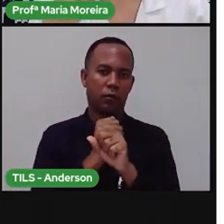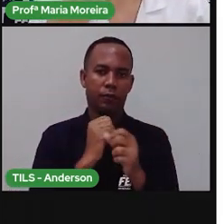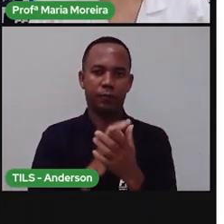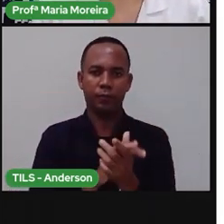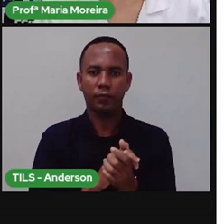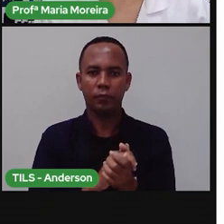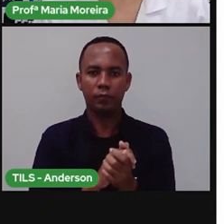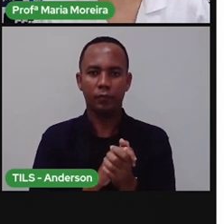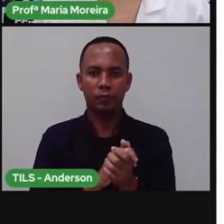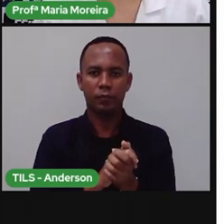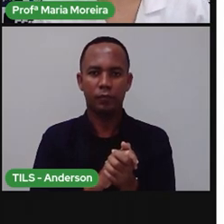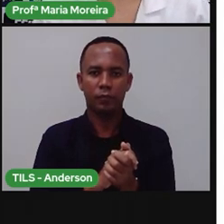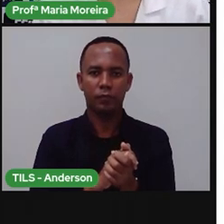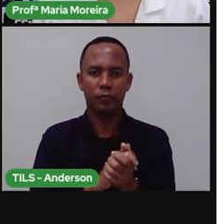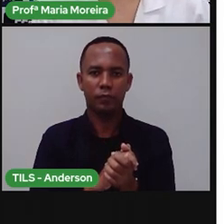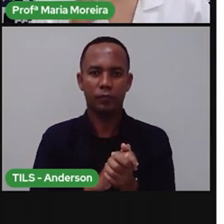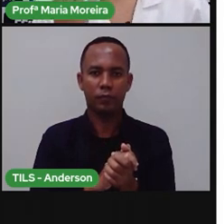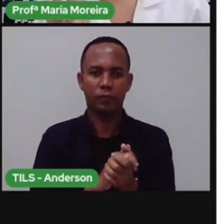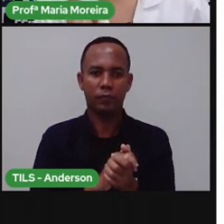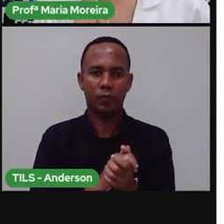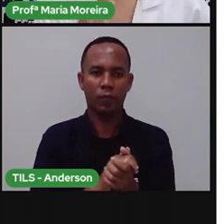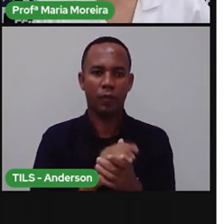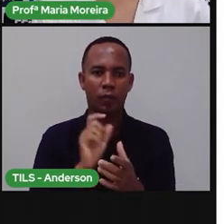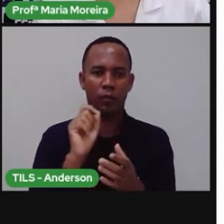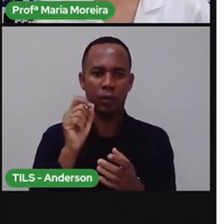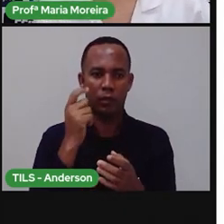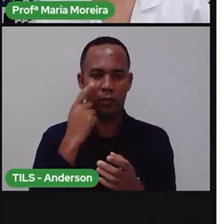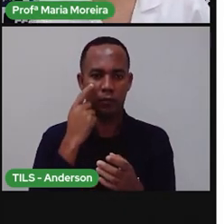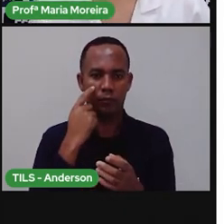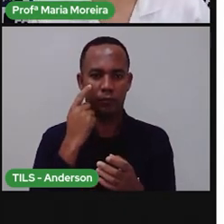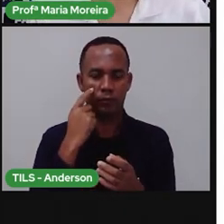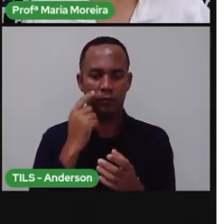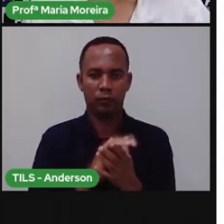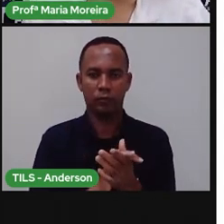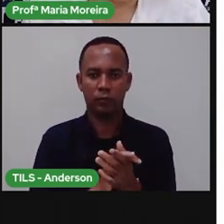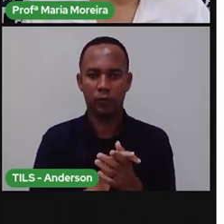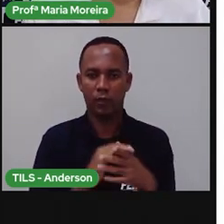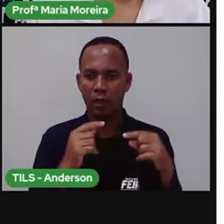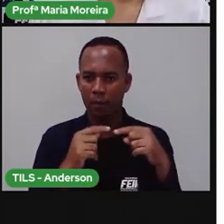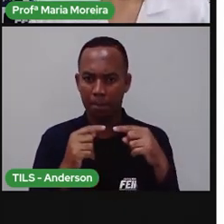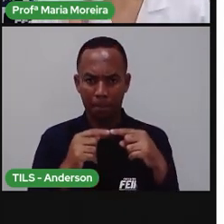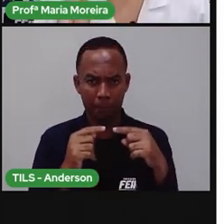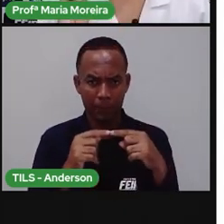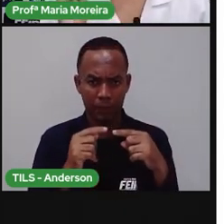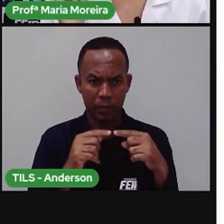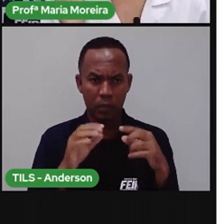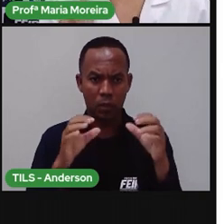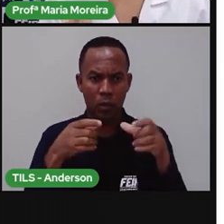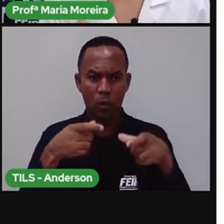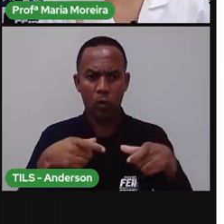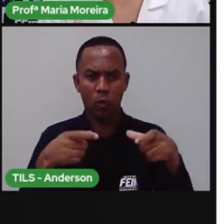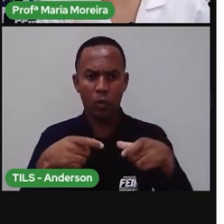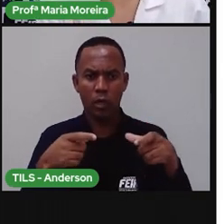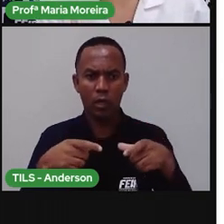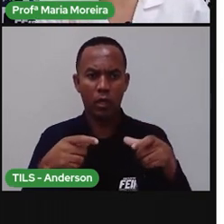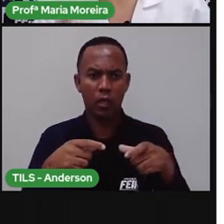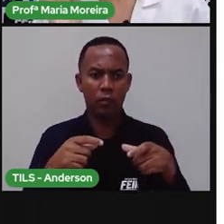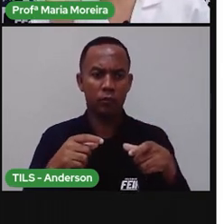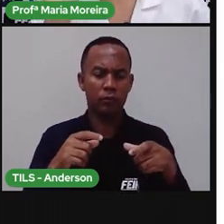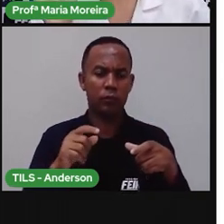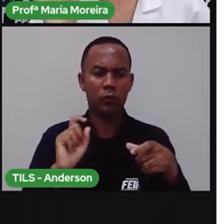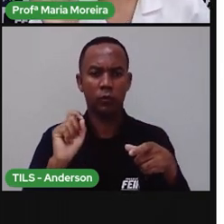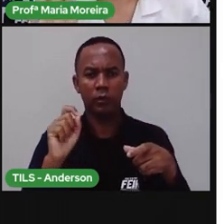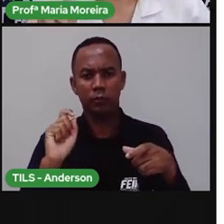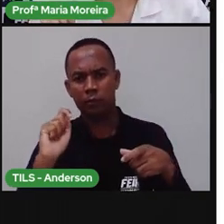vai fazer, né, leste, oeste aqui, porque a imagem, na verdade, ela não se habituou ainda. Aí acaba que às vezes eu faço um movimento